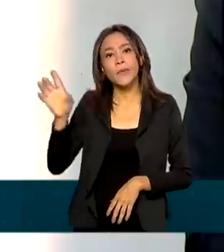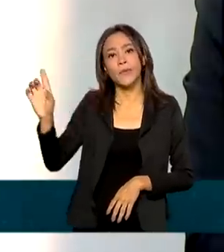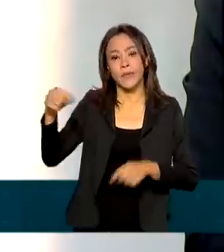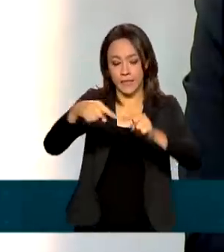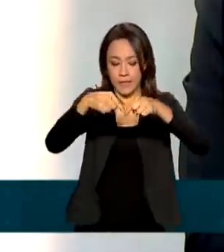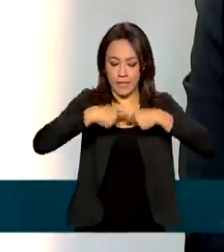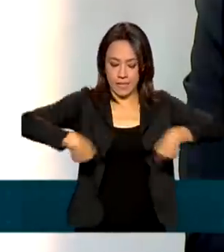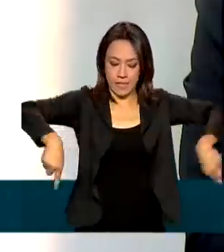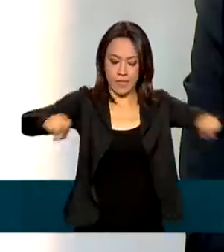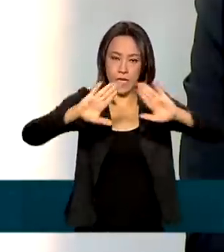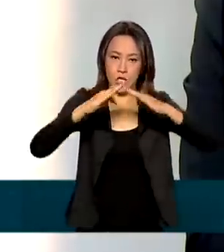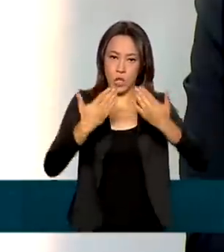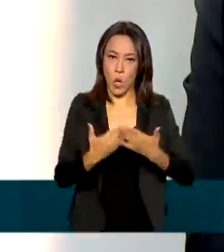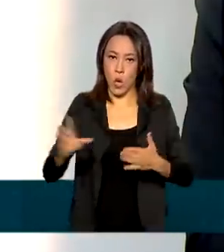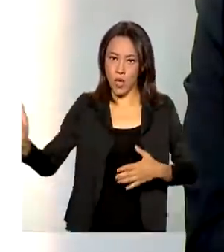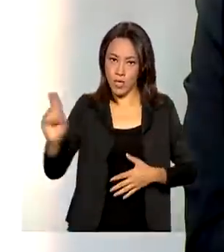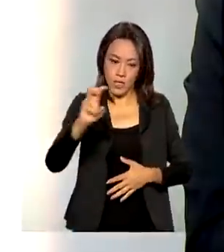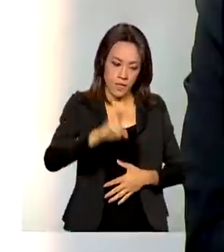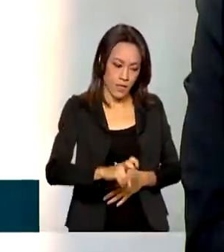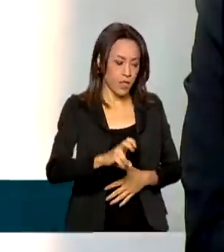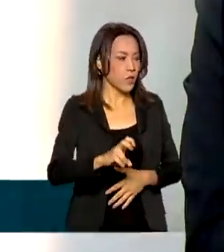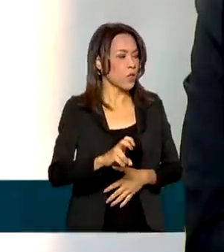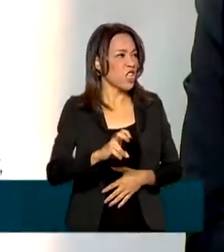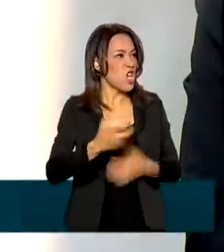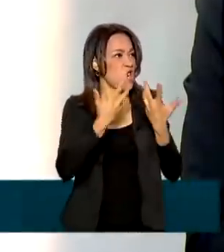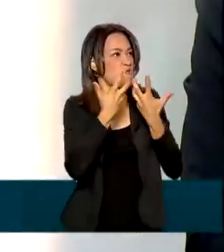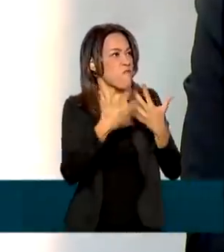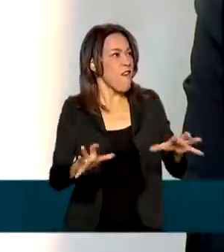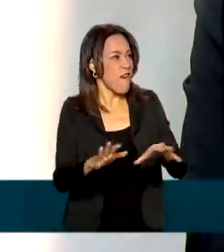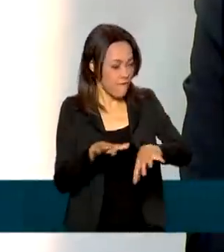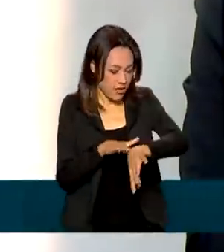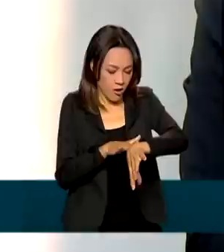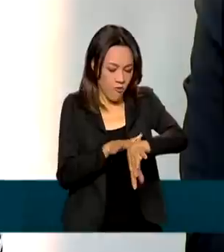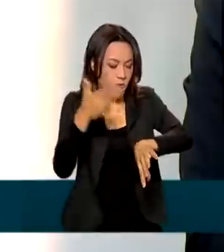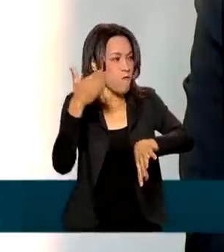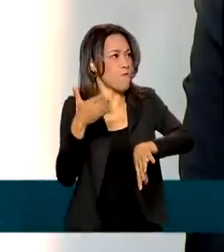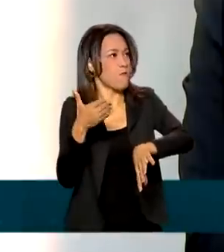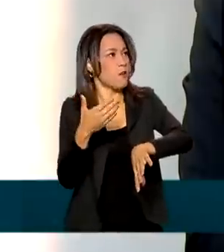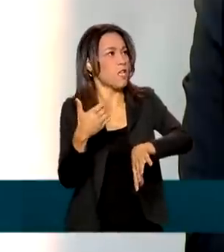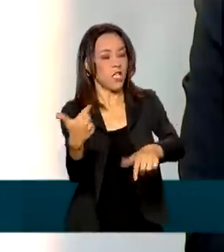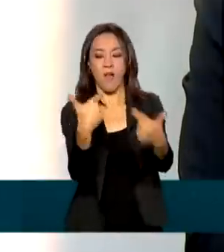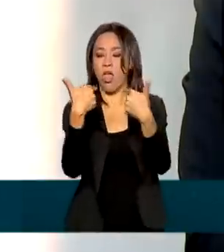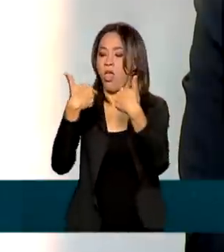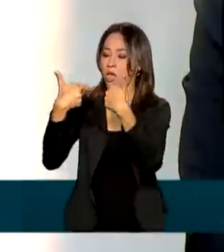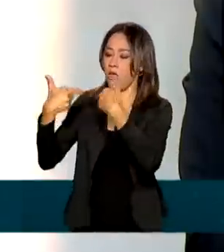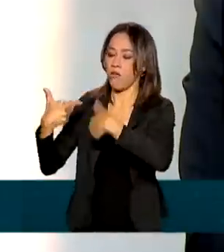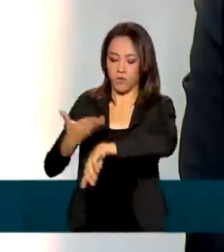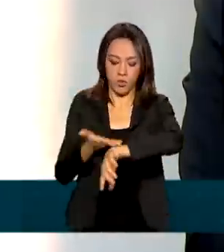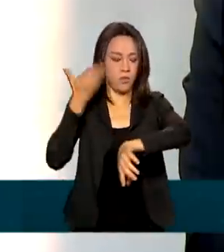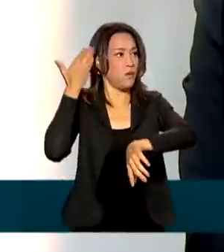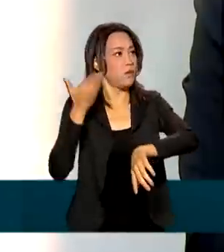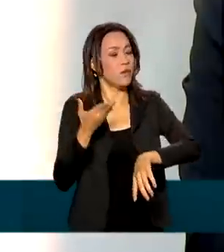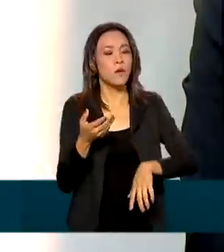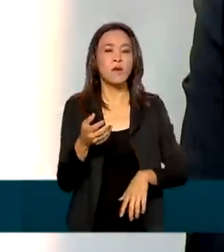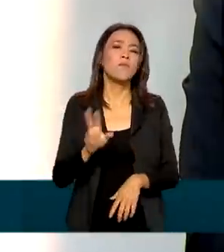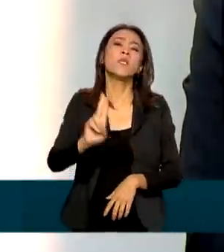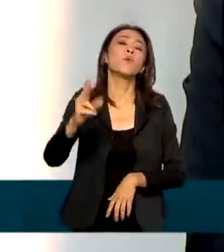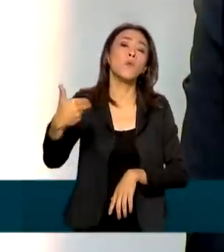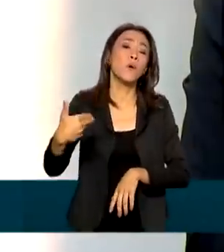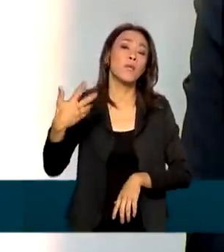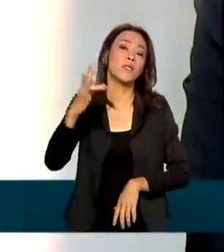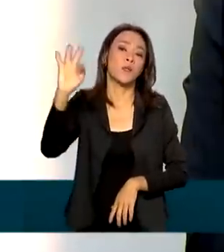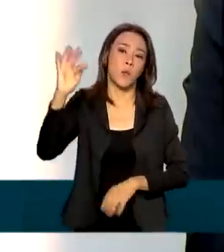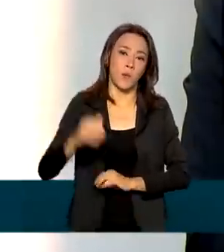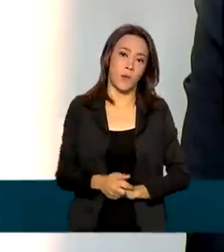aula e abraça o professor e fala, eu não quero essa cor, estão rindo de mim. Me dá um nome para essa dor.